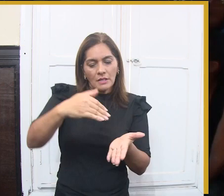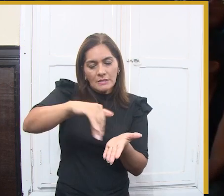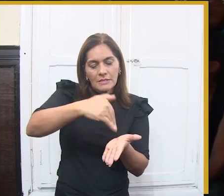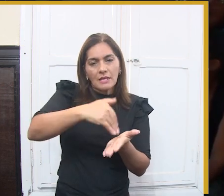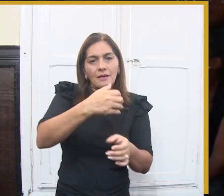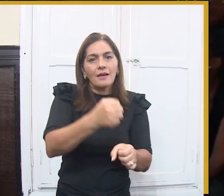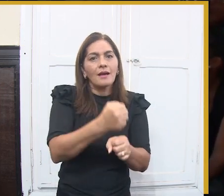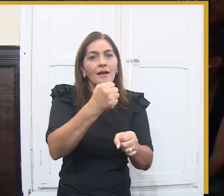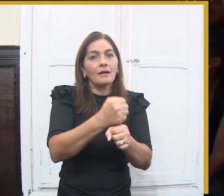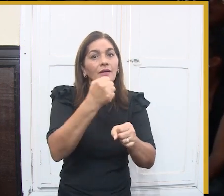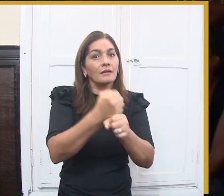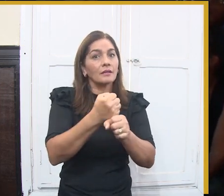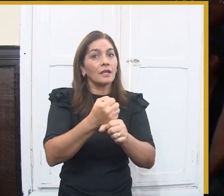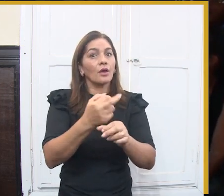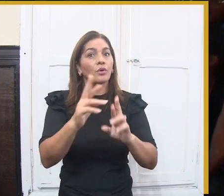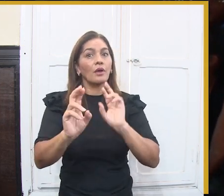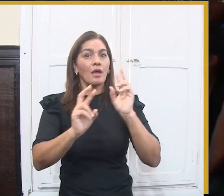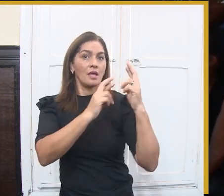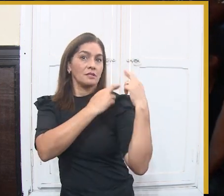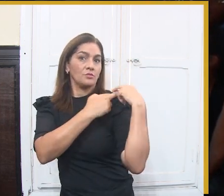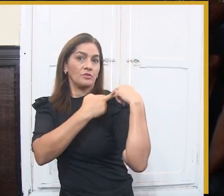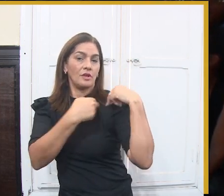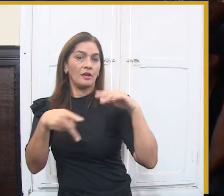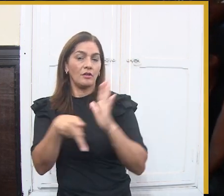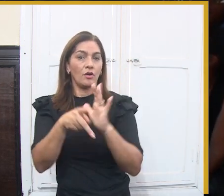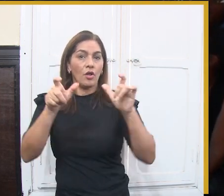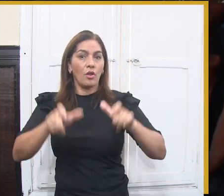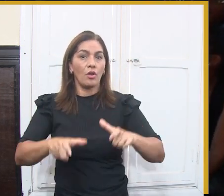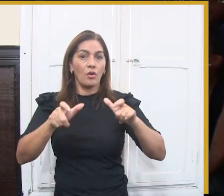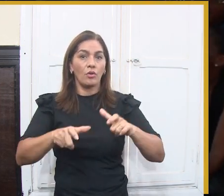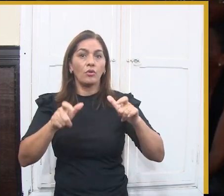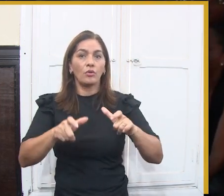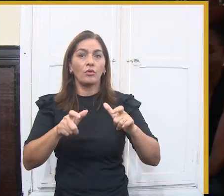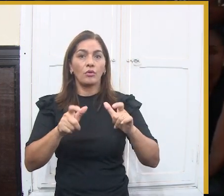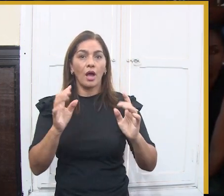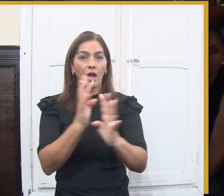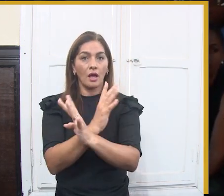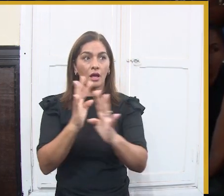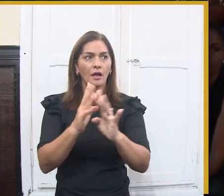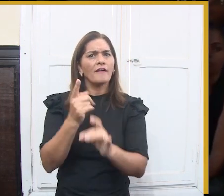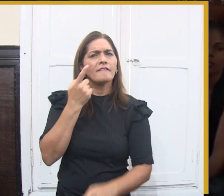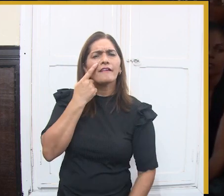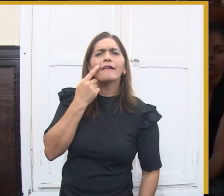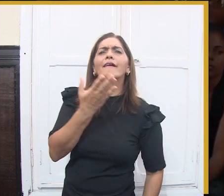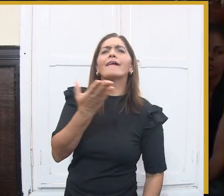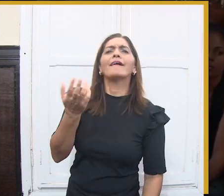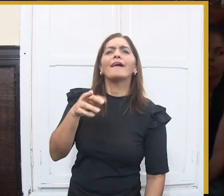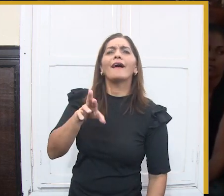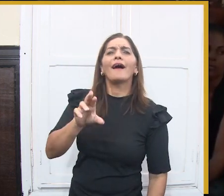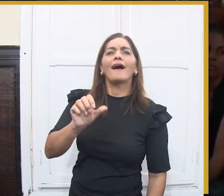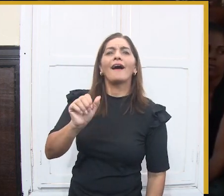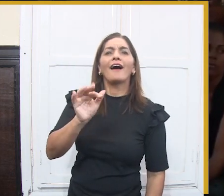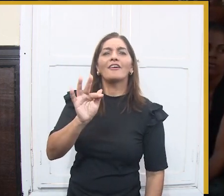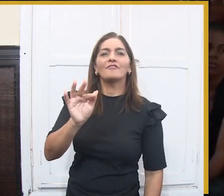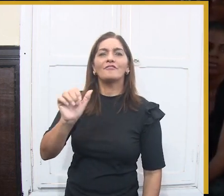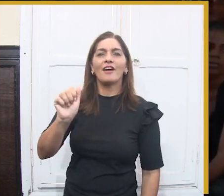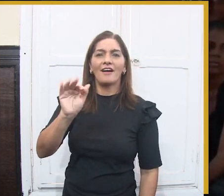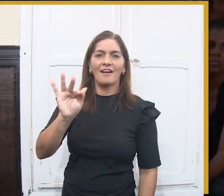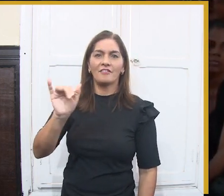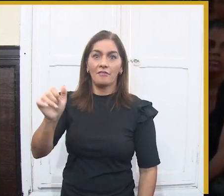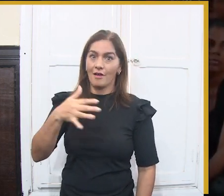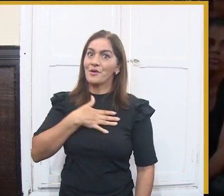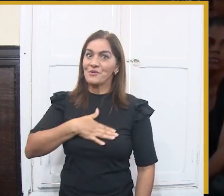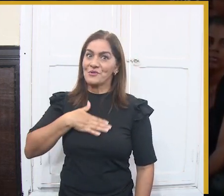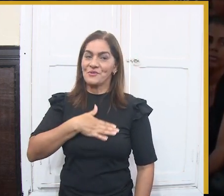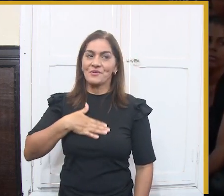será a estrutura do quadrilhodrom, já quero agradecer aqui ao secretário Joado Machado, secretário de obras que junto com a